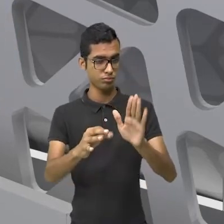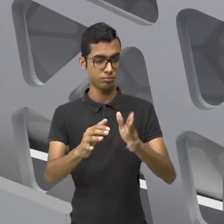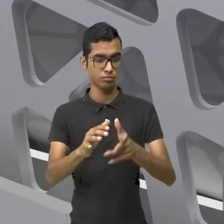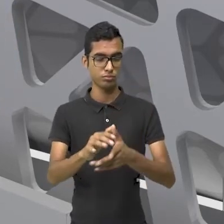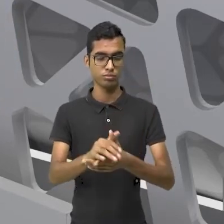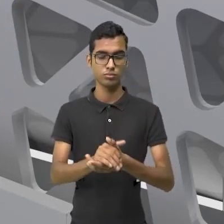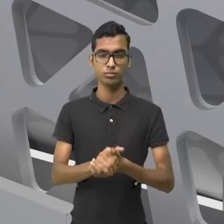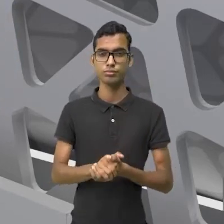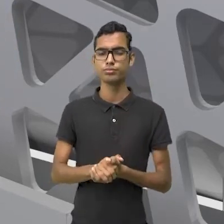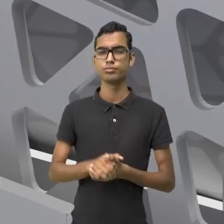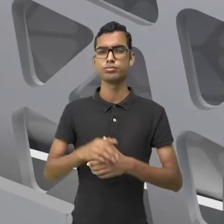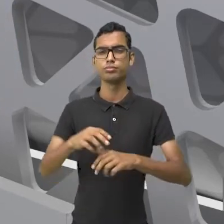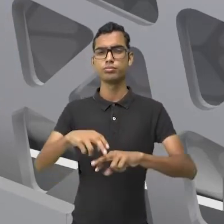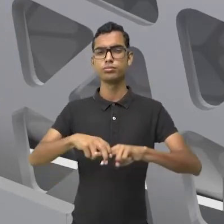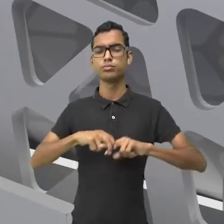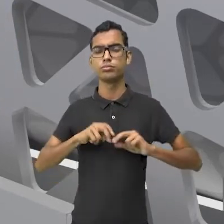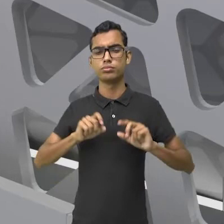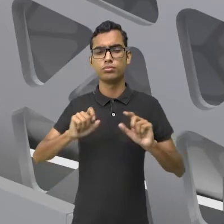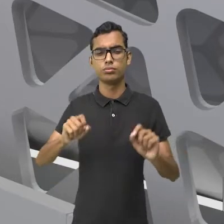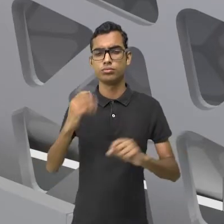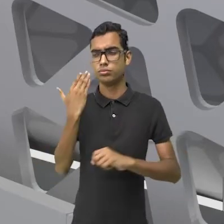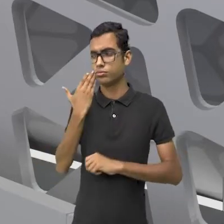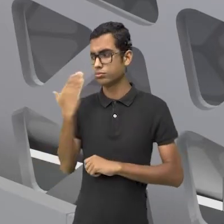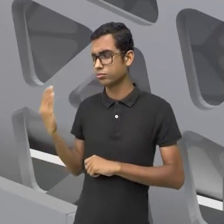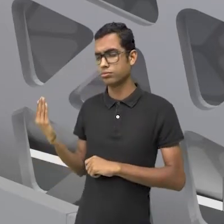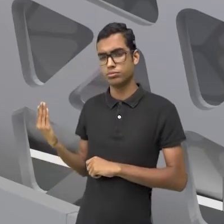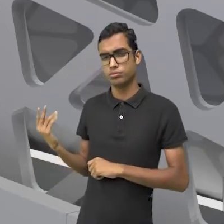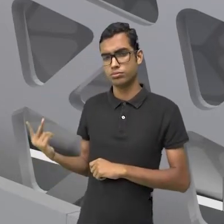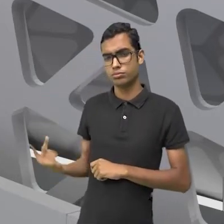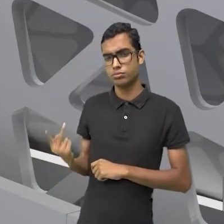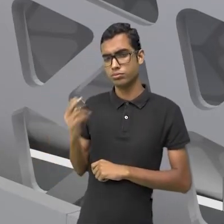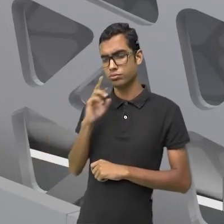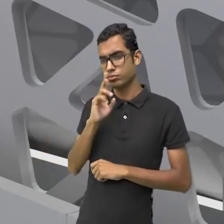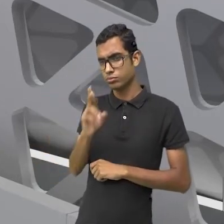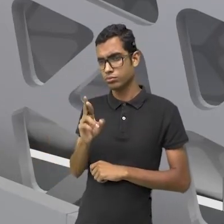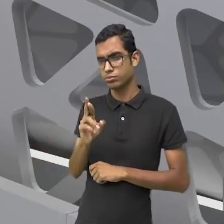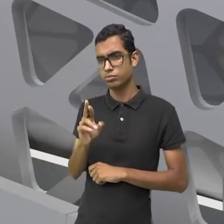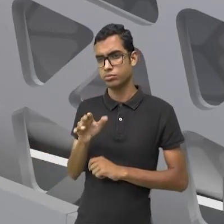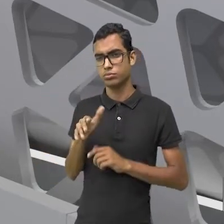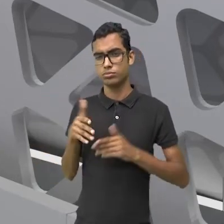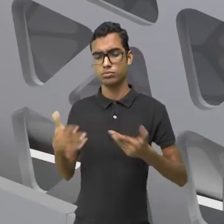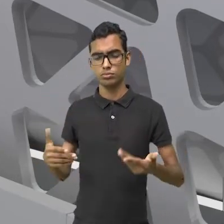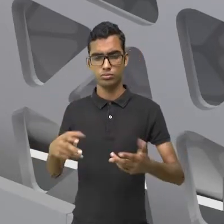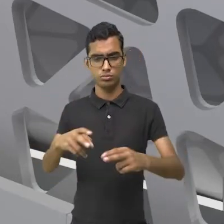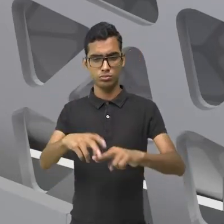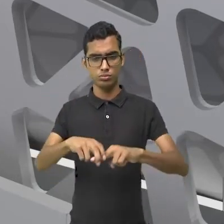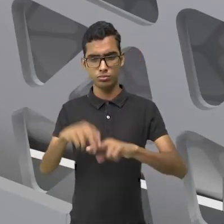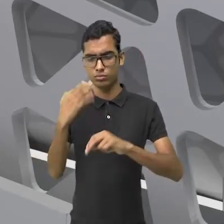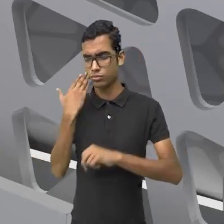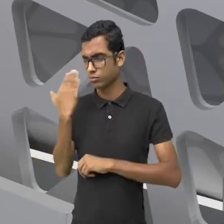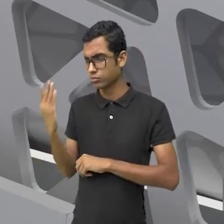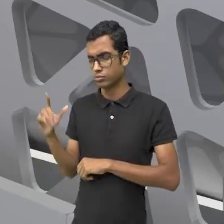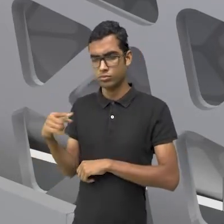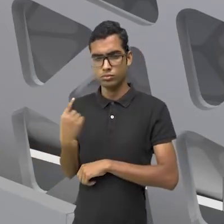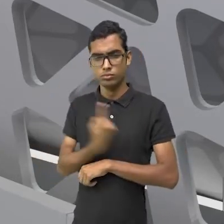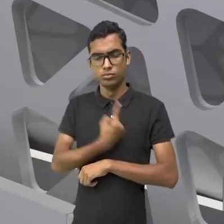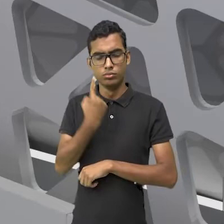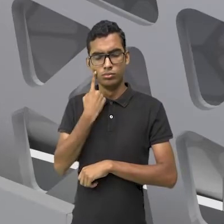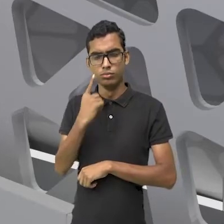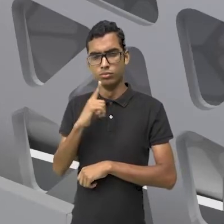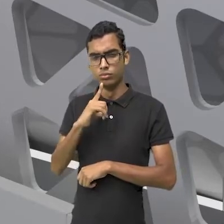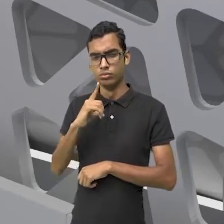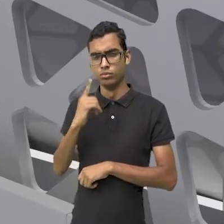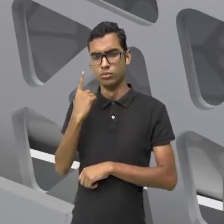Por que que isso vale aí? Pelo seguinte, nós estamos recebendo um